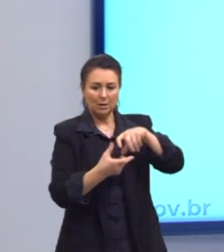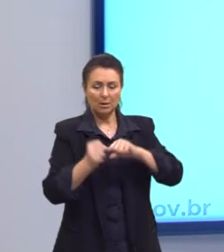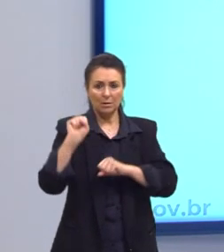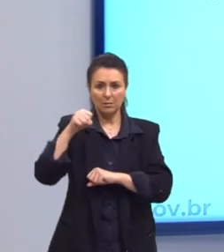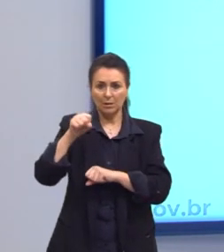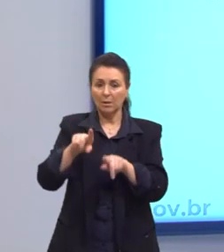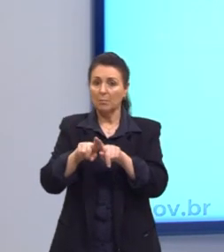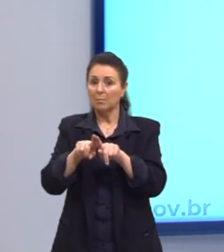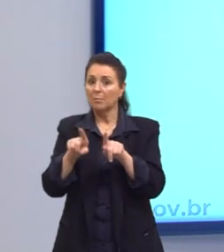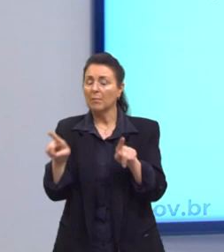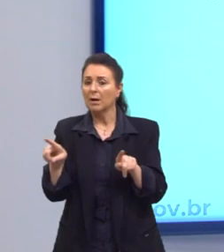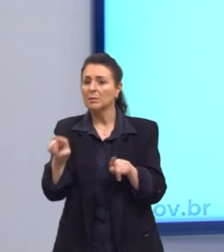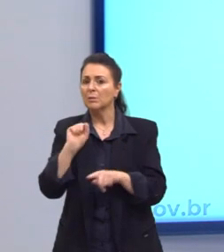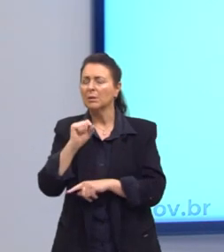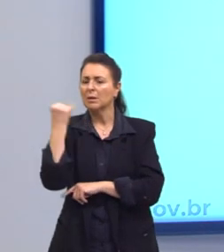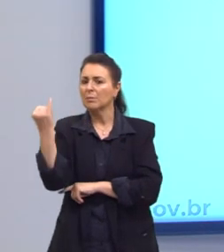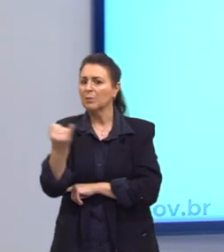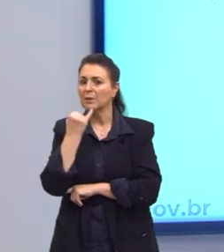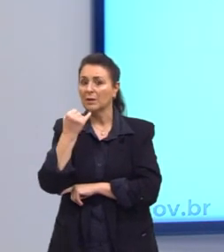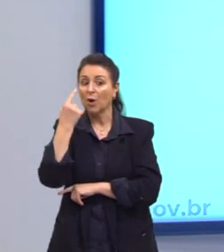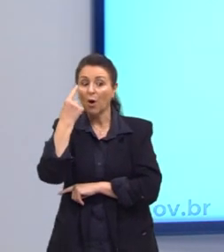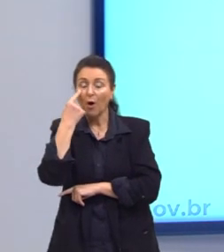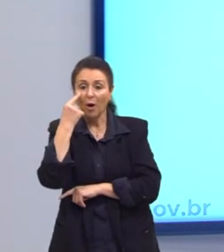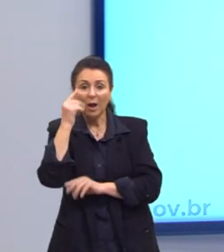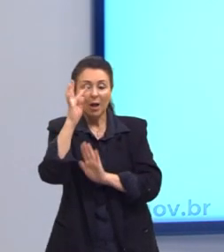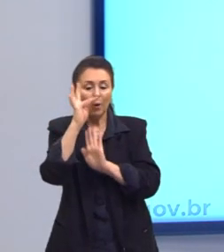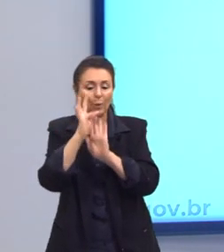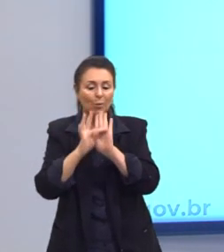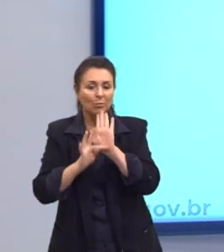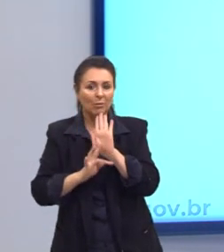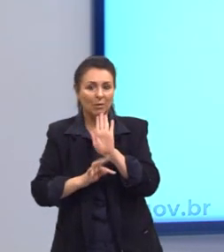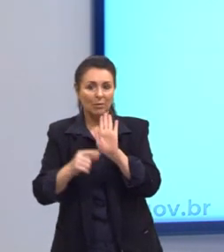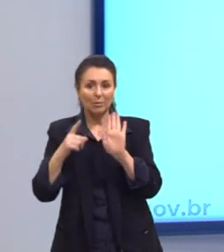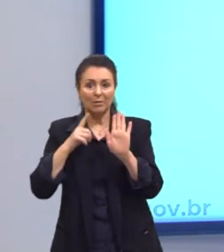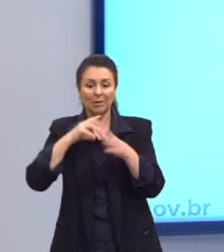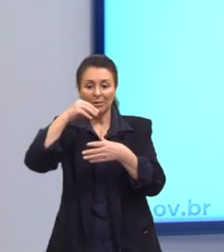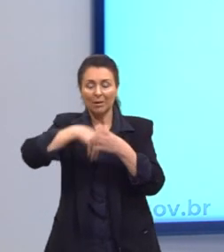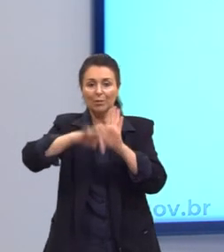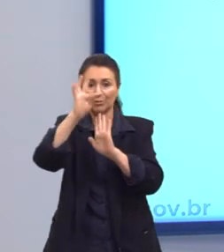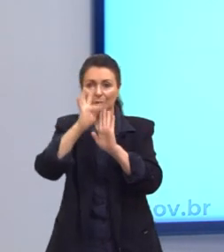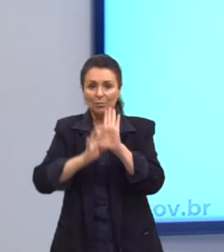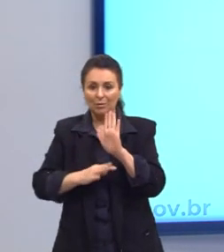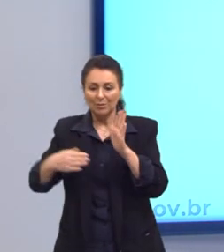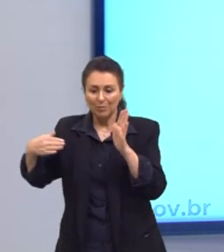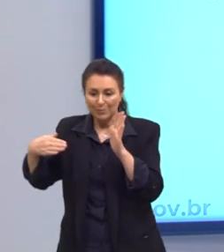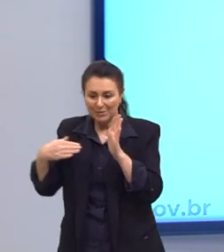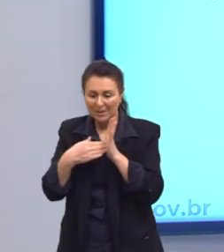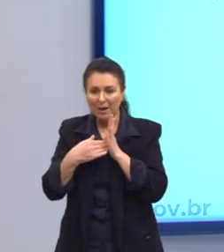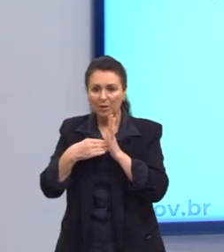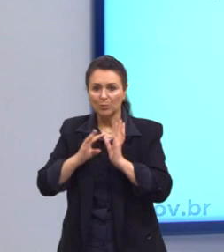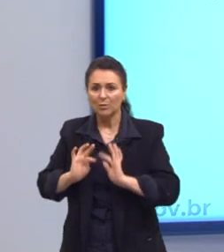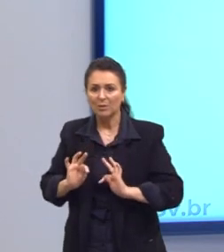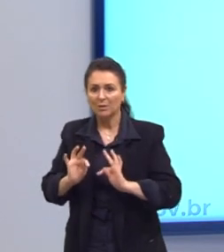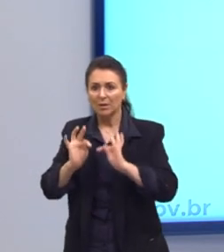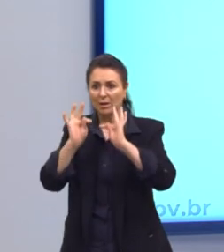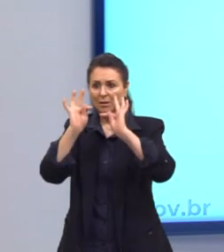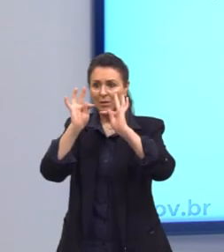mas por isso é importante prestar atenção no texto. Olha, esses obstáculos técnicos, o que eram?